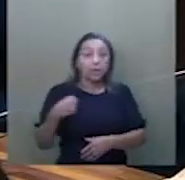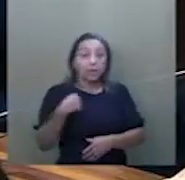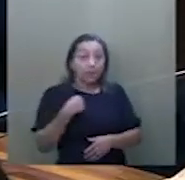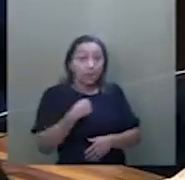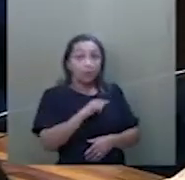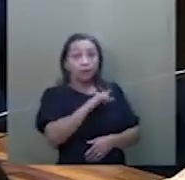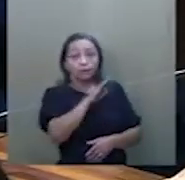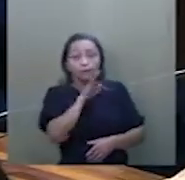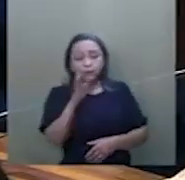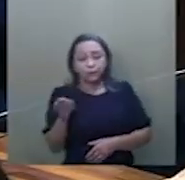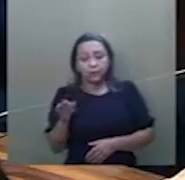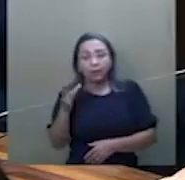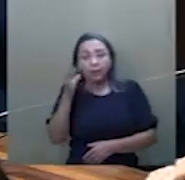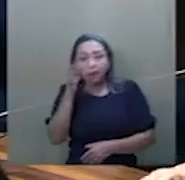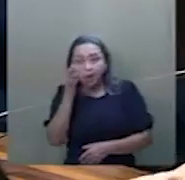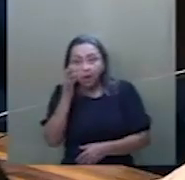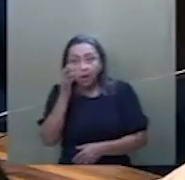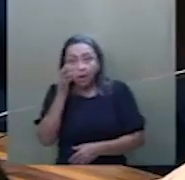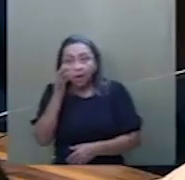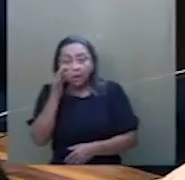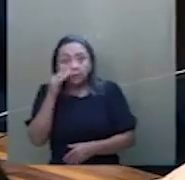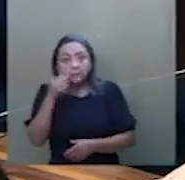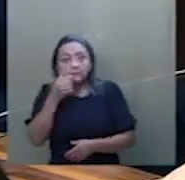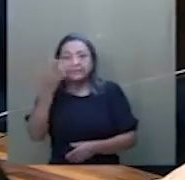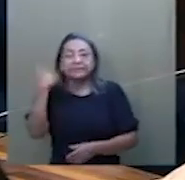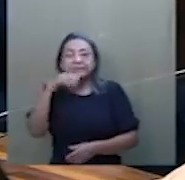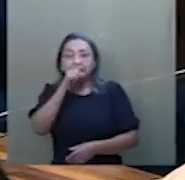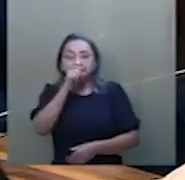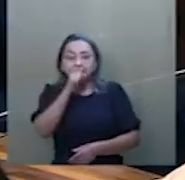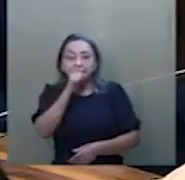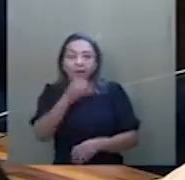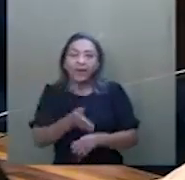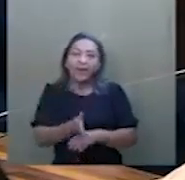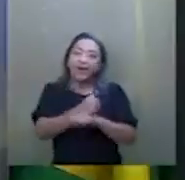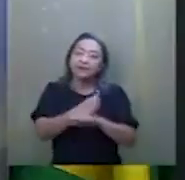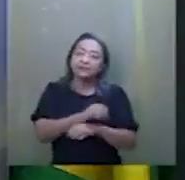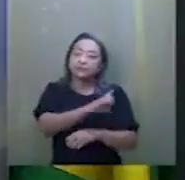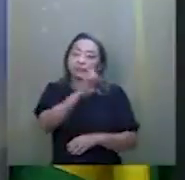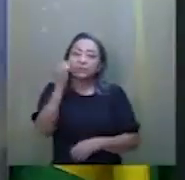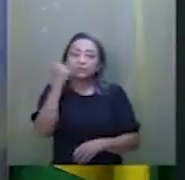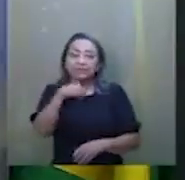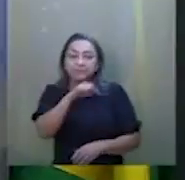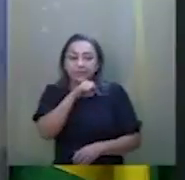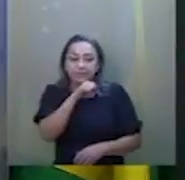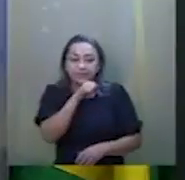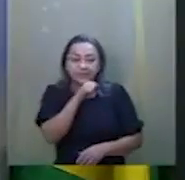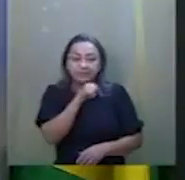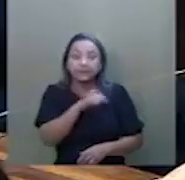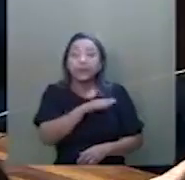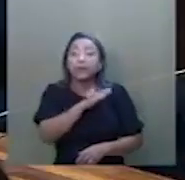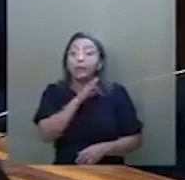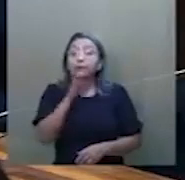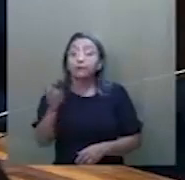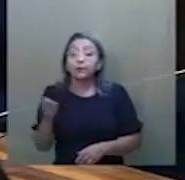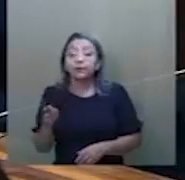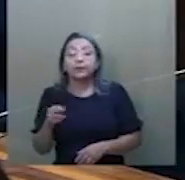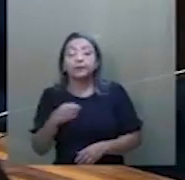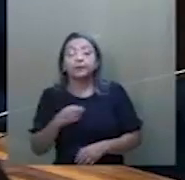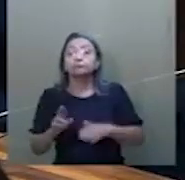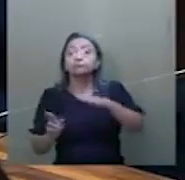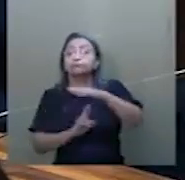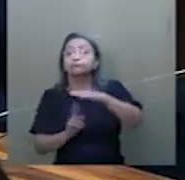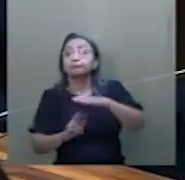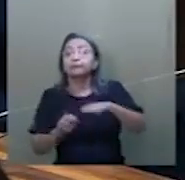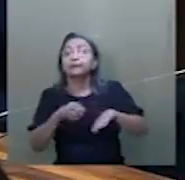senador Roberto, presencialmente, no último sábado, na véspera do Dia das Mães, no terminal da